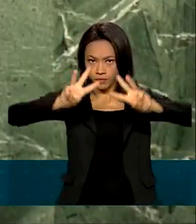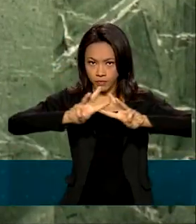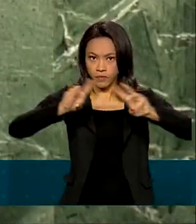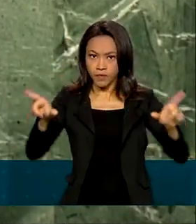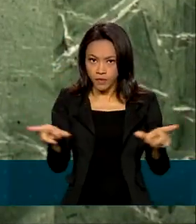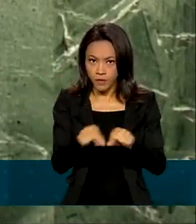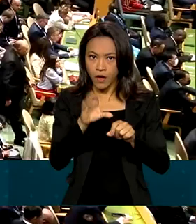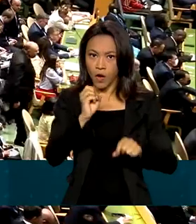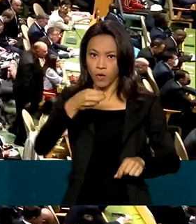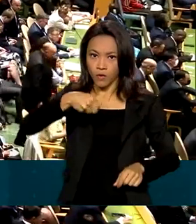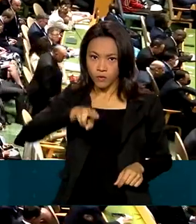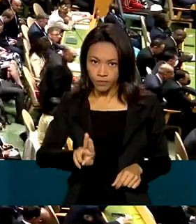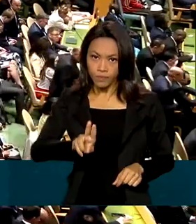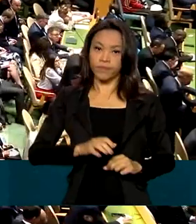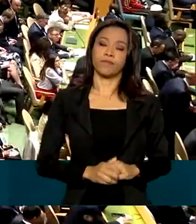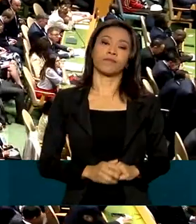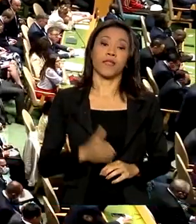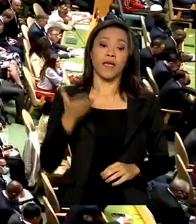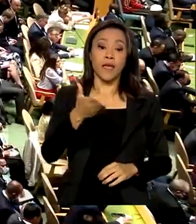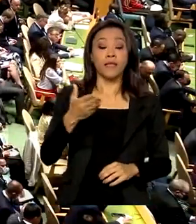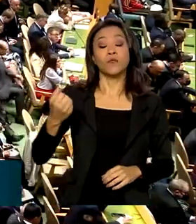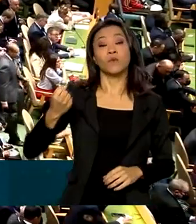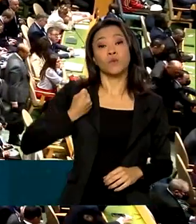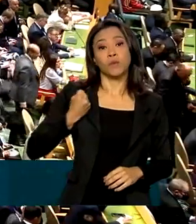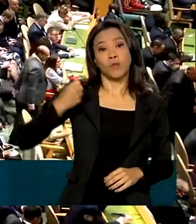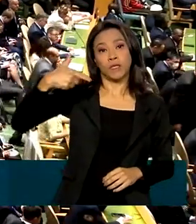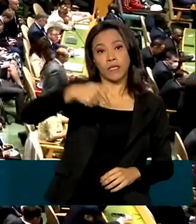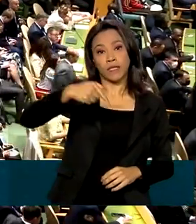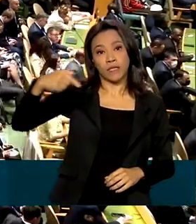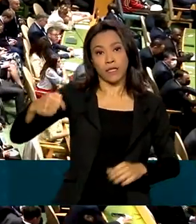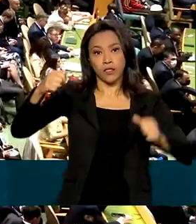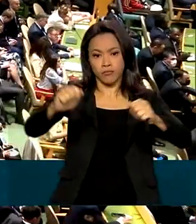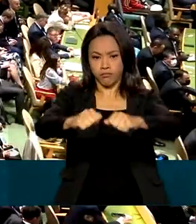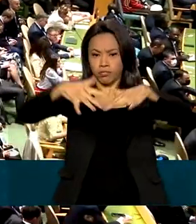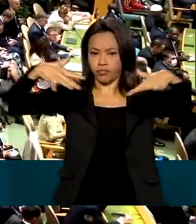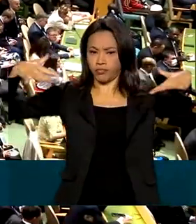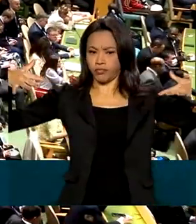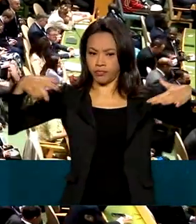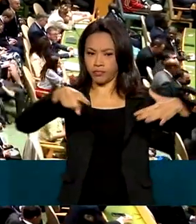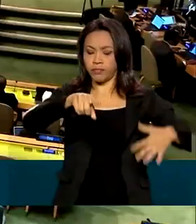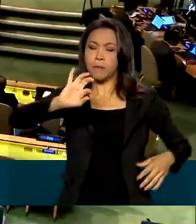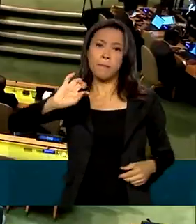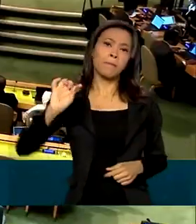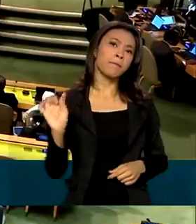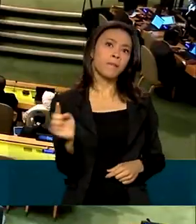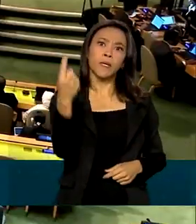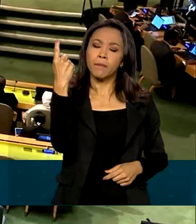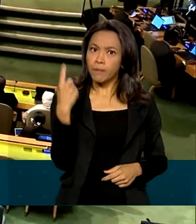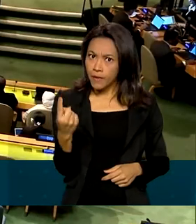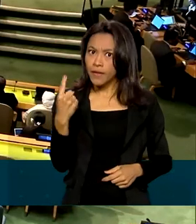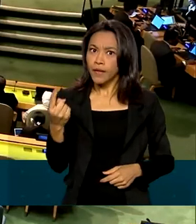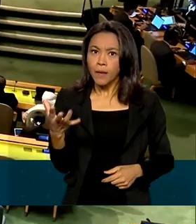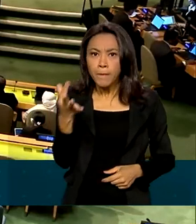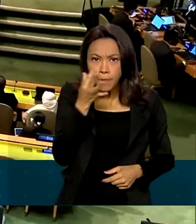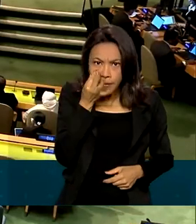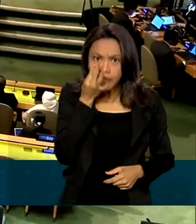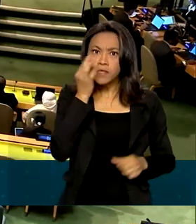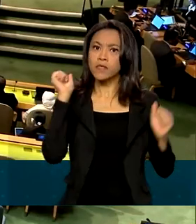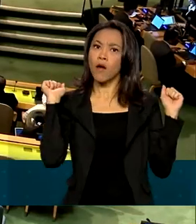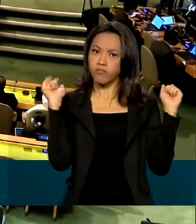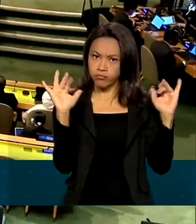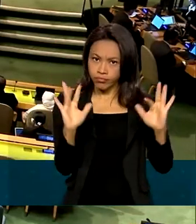Nações Unidas. A edição de número 77 do evento foi a primeira totalmente presencial